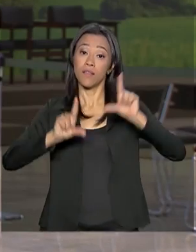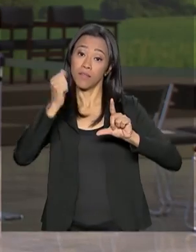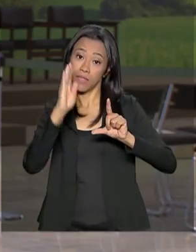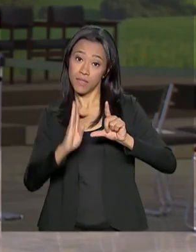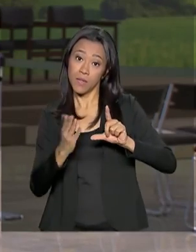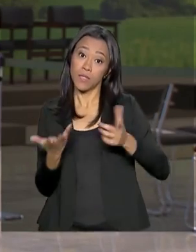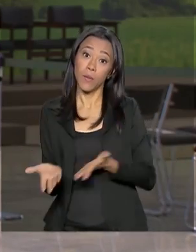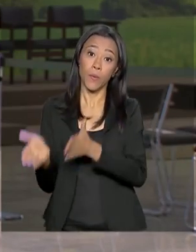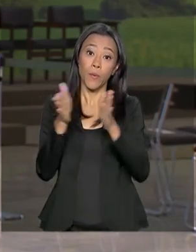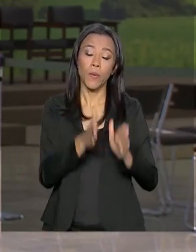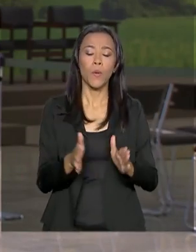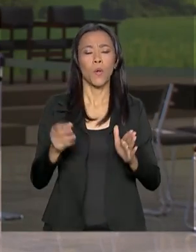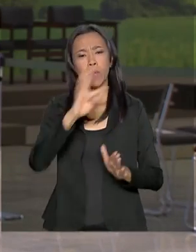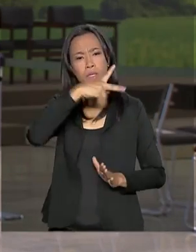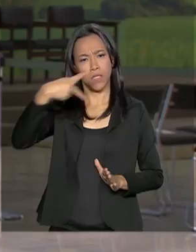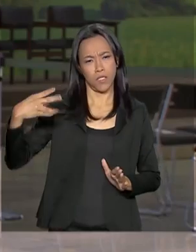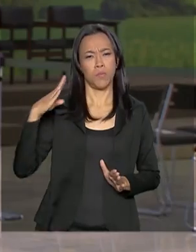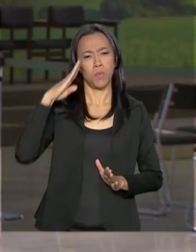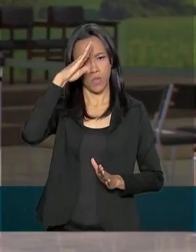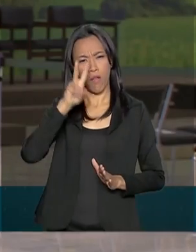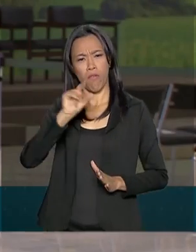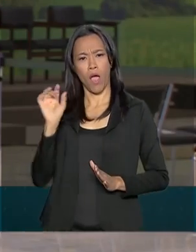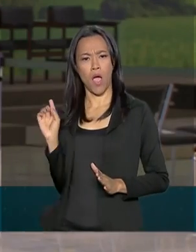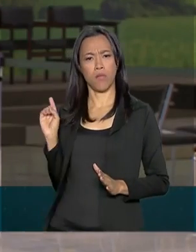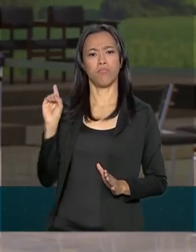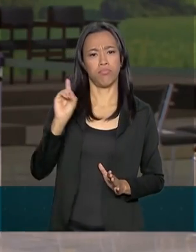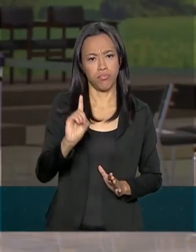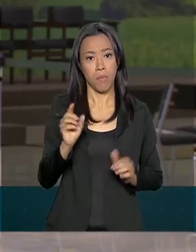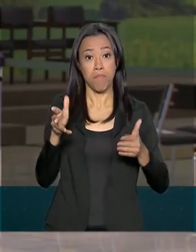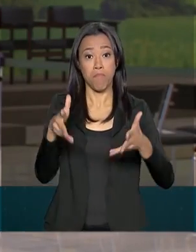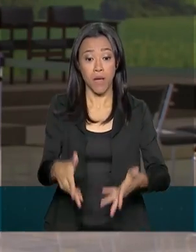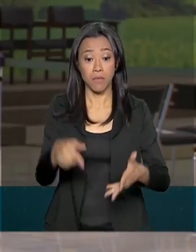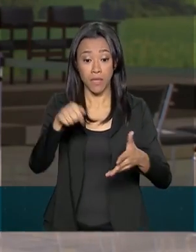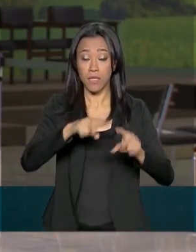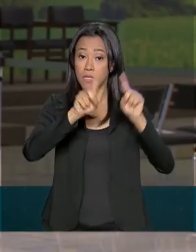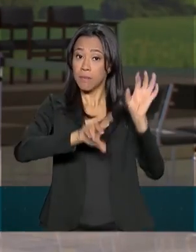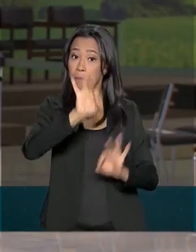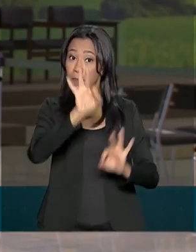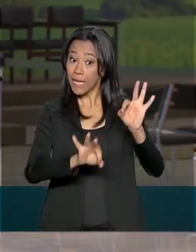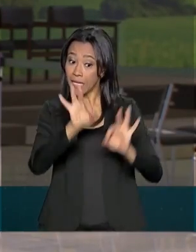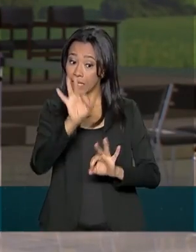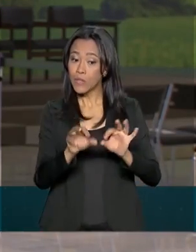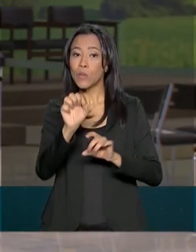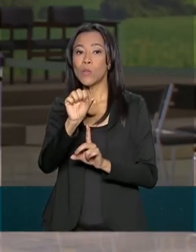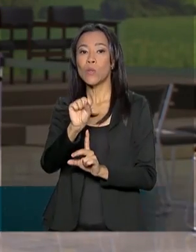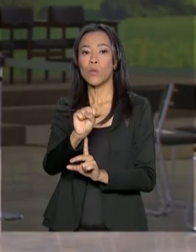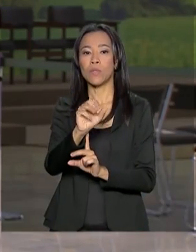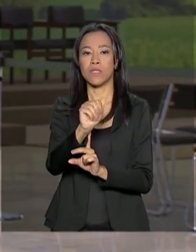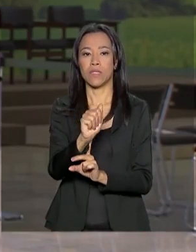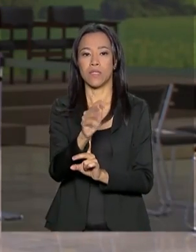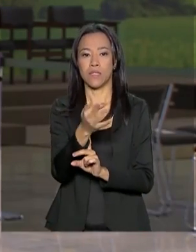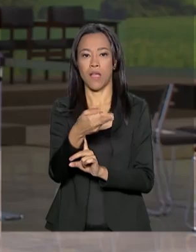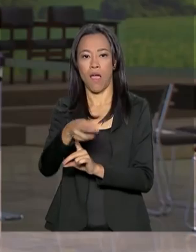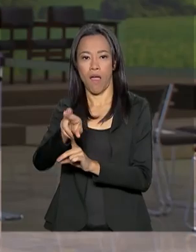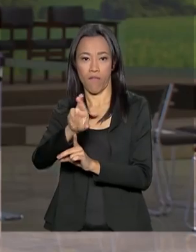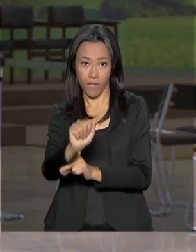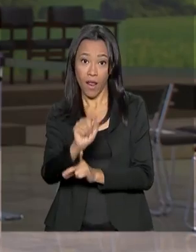O presidente Jair Bolsonaro vai participar dessa cerimônia de lançamento do Plano Safra 2019-2020. No total, são